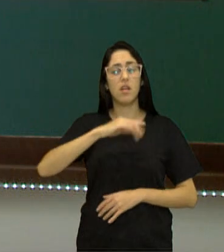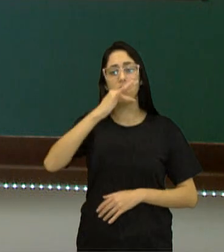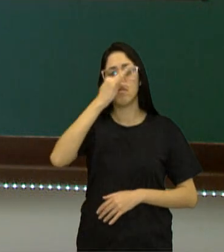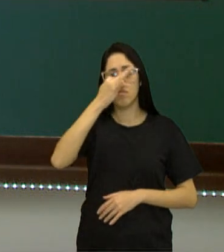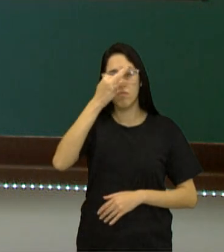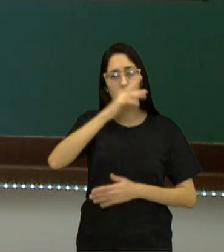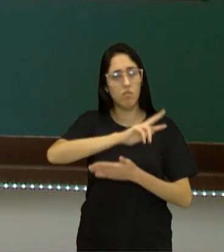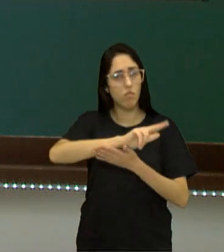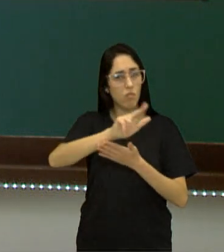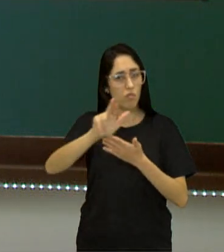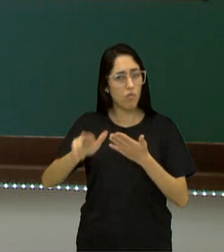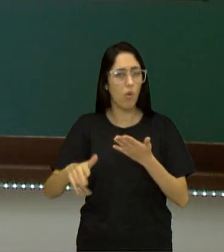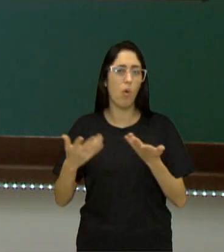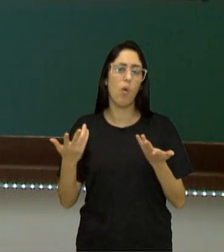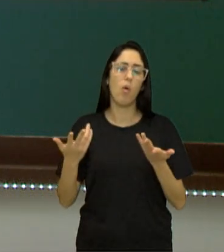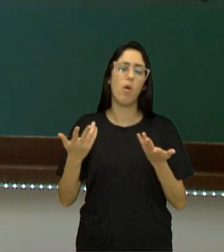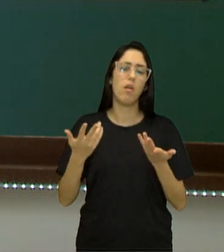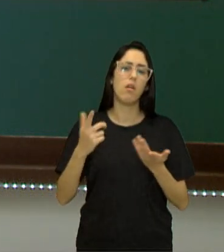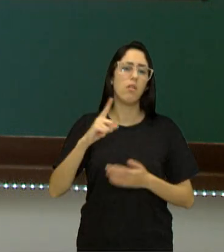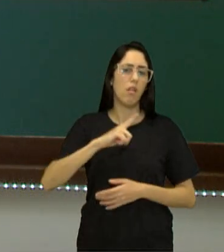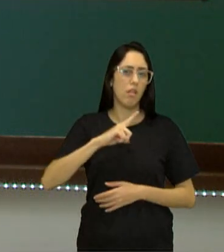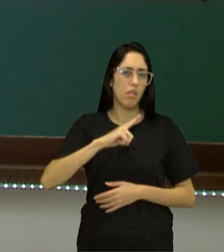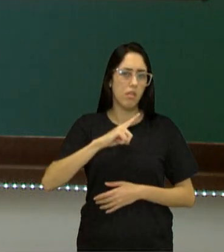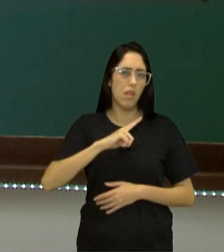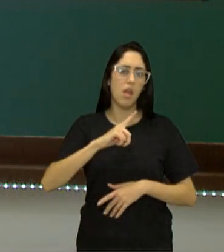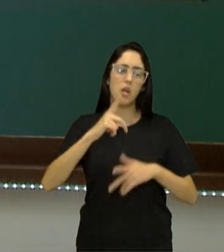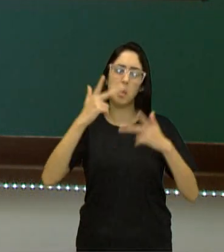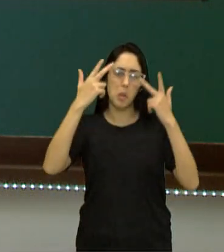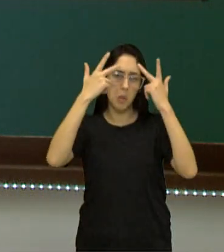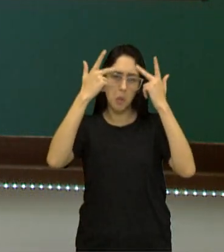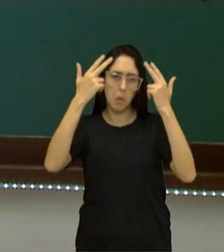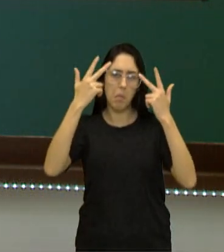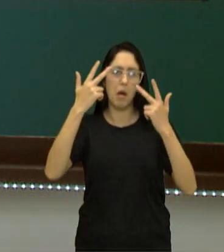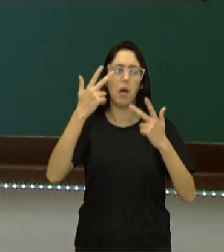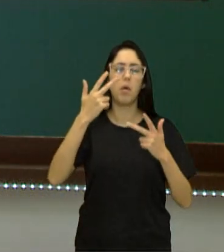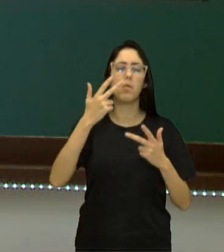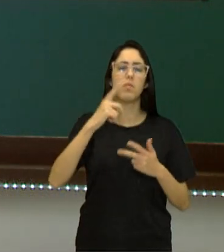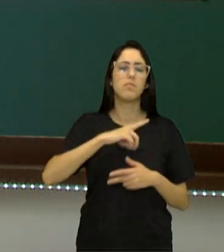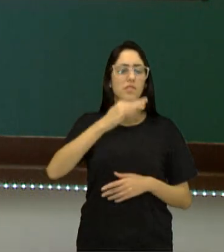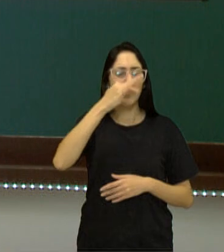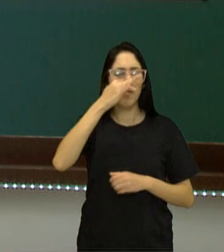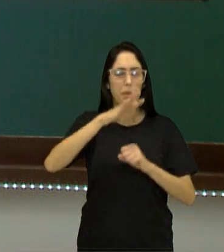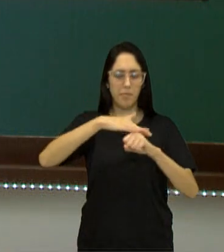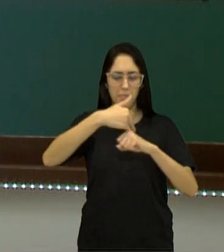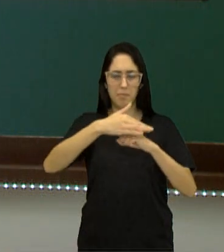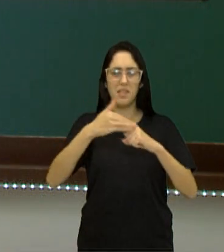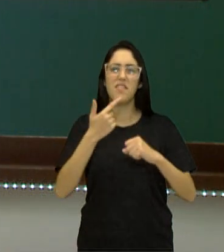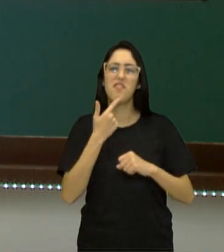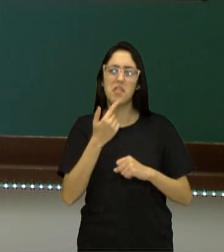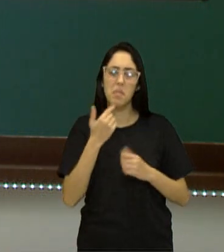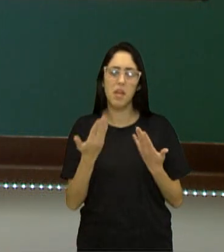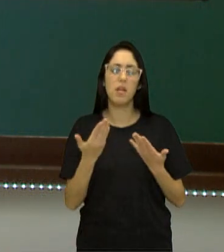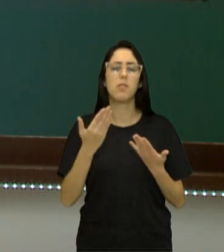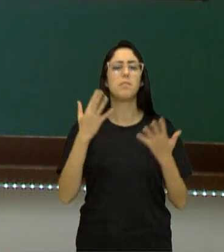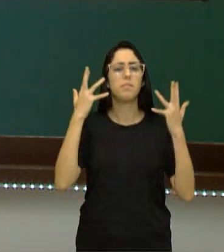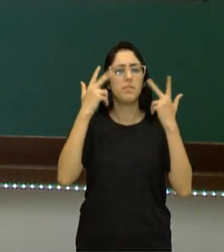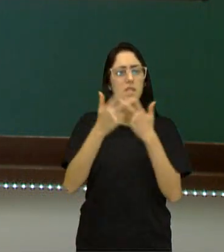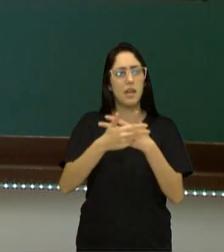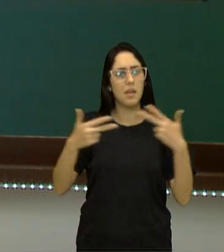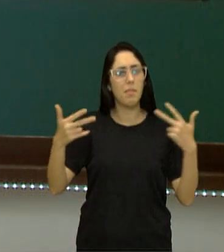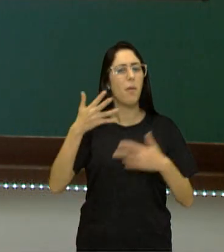então vai falar das... Até a flora é comum, no máximo a rosa pintada e vermelho. A fauna, o animal,